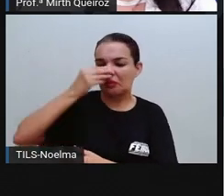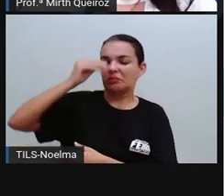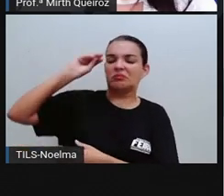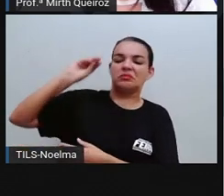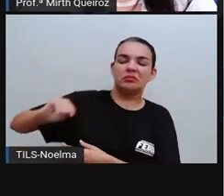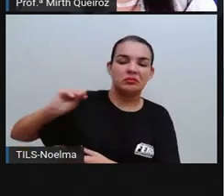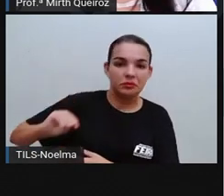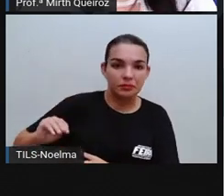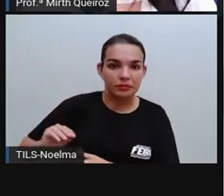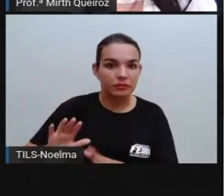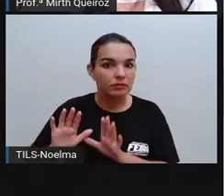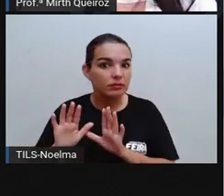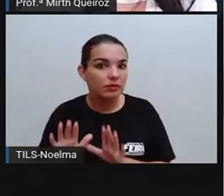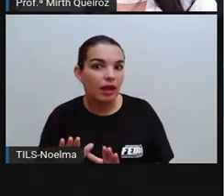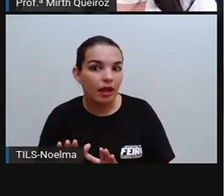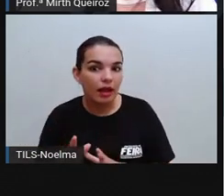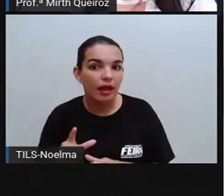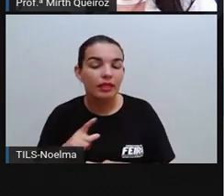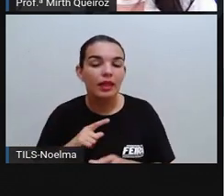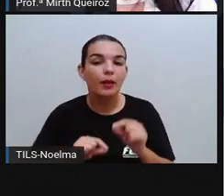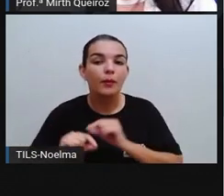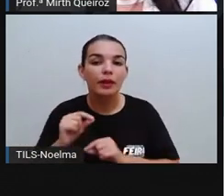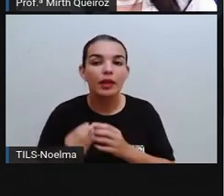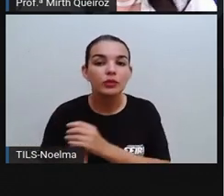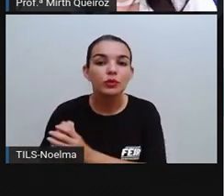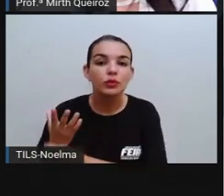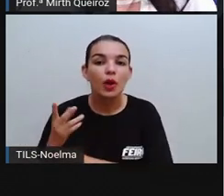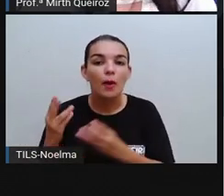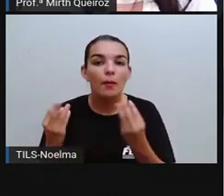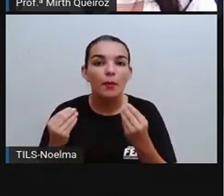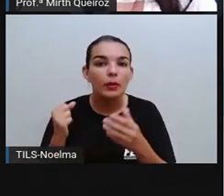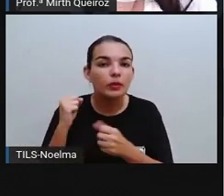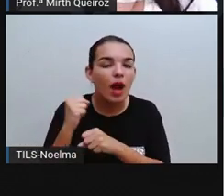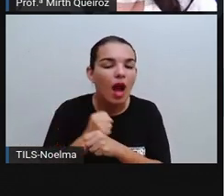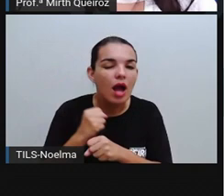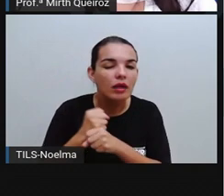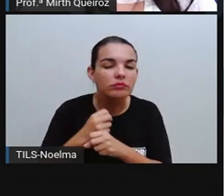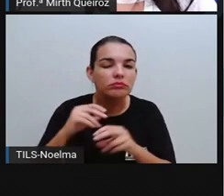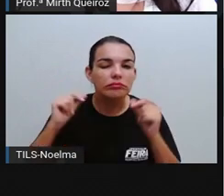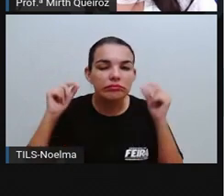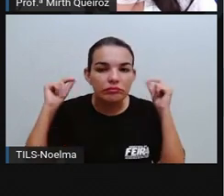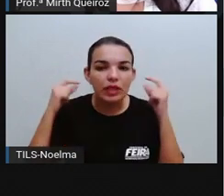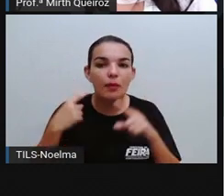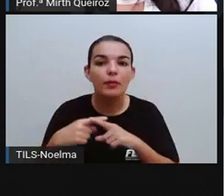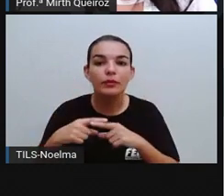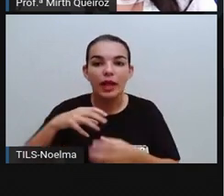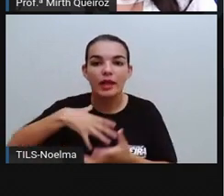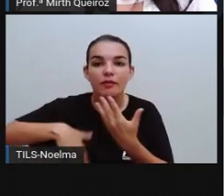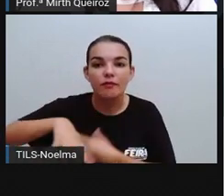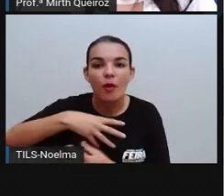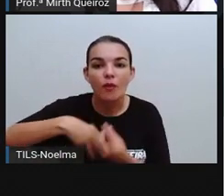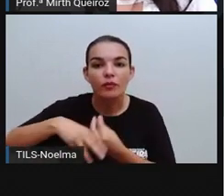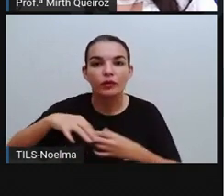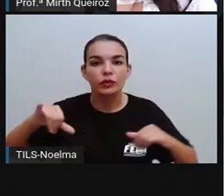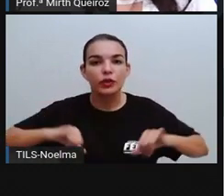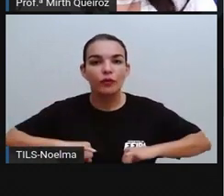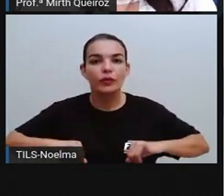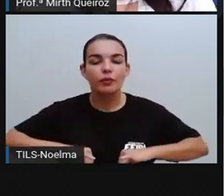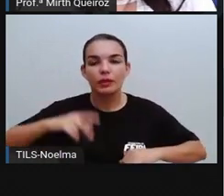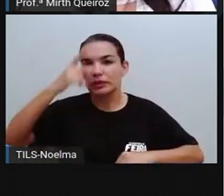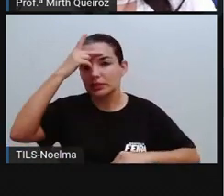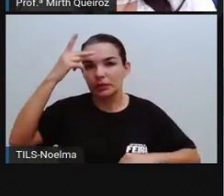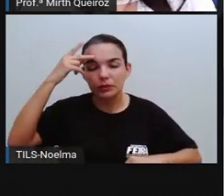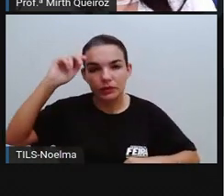No entanto, a expressão surgiu tem muito tempo, envolvendo o sofrimento dos negros que trabalhavam à